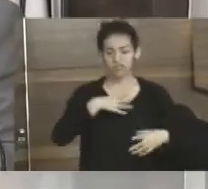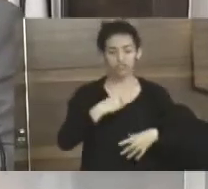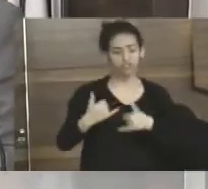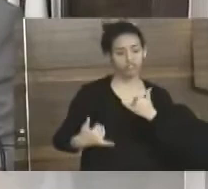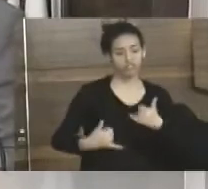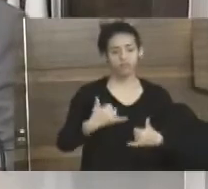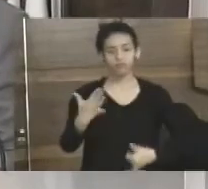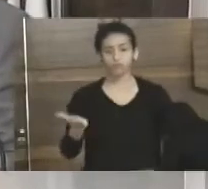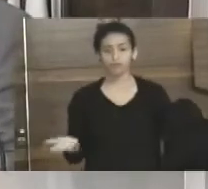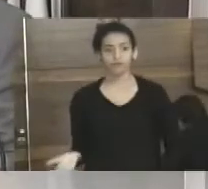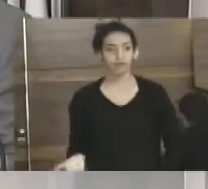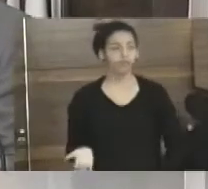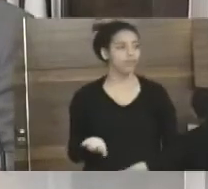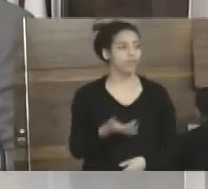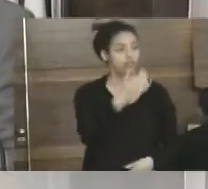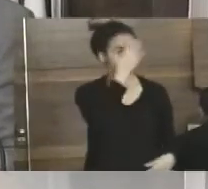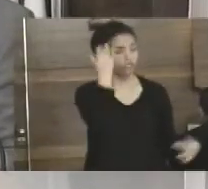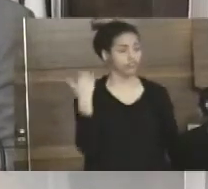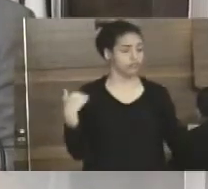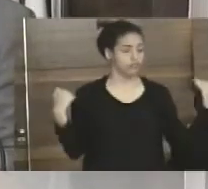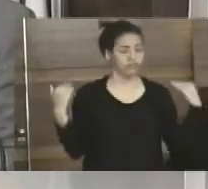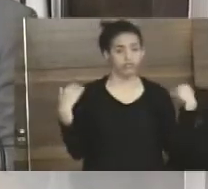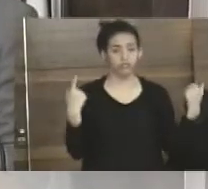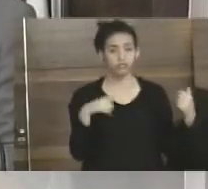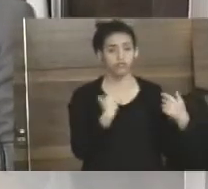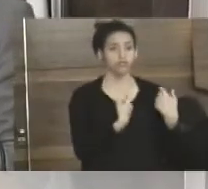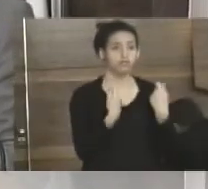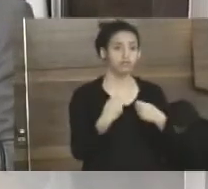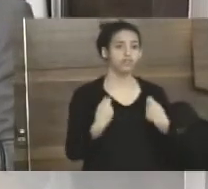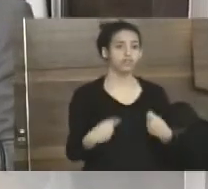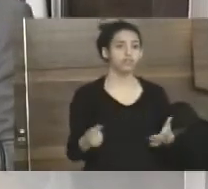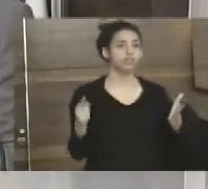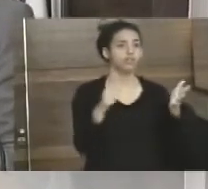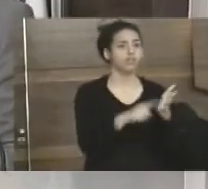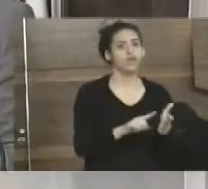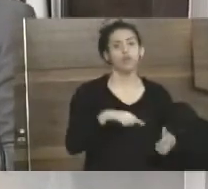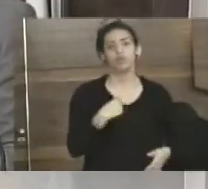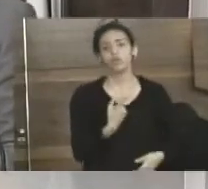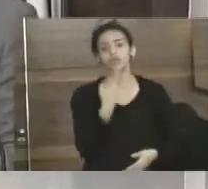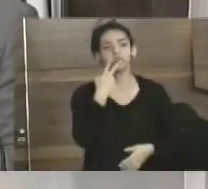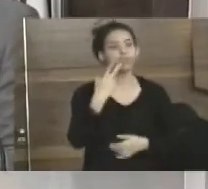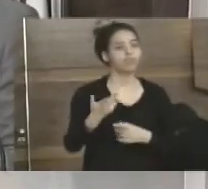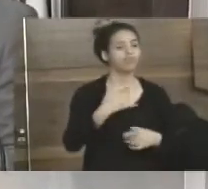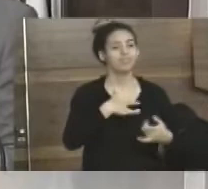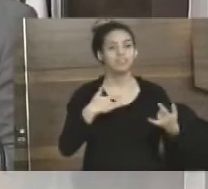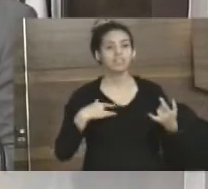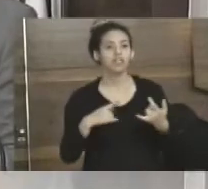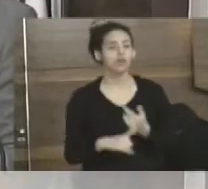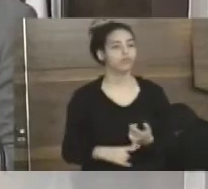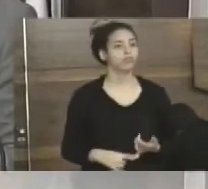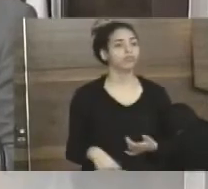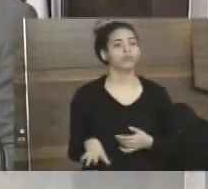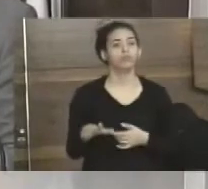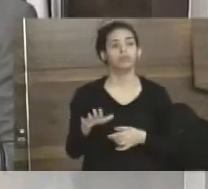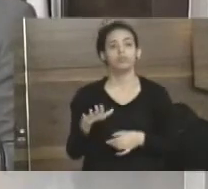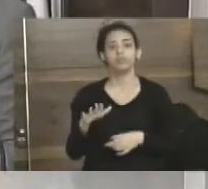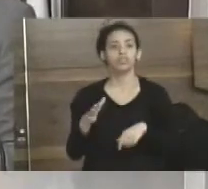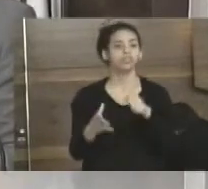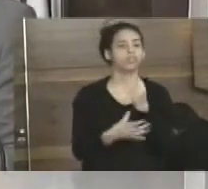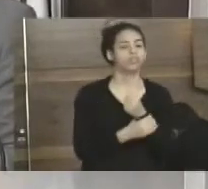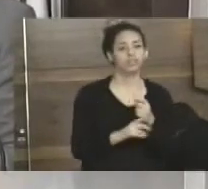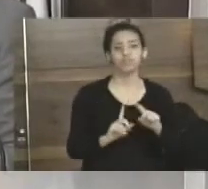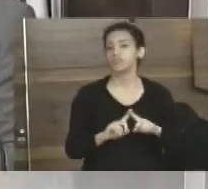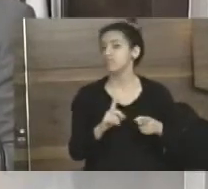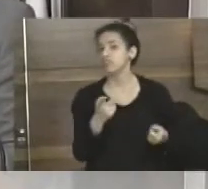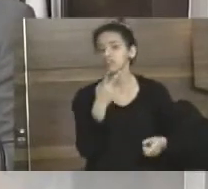e a gente vem focando naquilo que eu acho que a gente está esquecendo muito. A gente fala em esgoto, saúde, só não vejo aqui falar em família. Só não